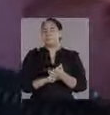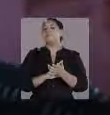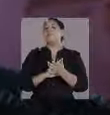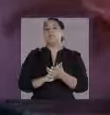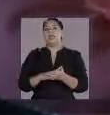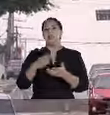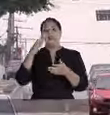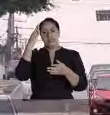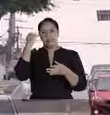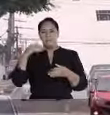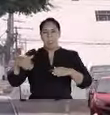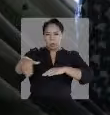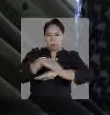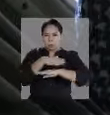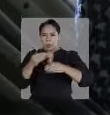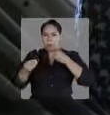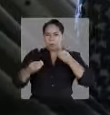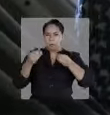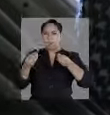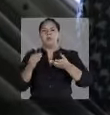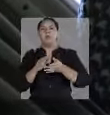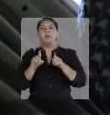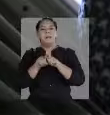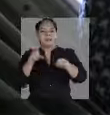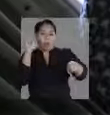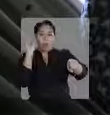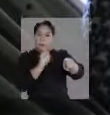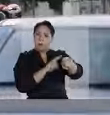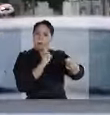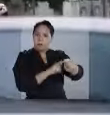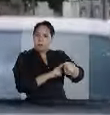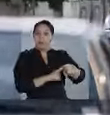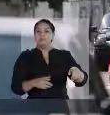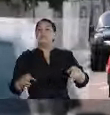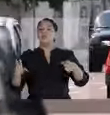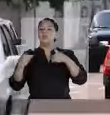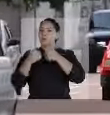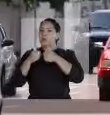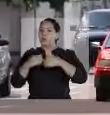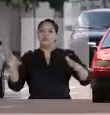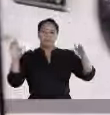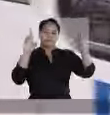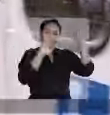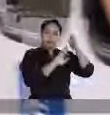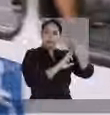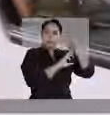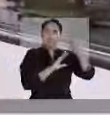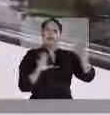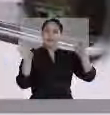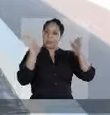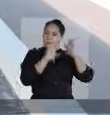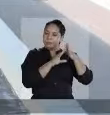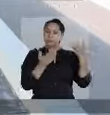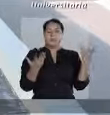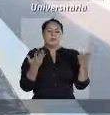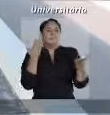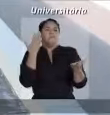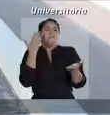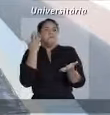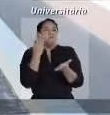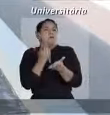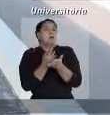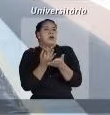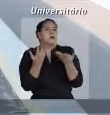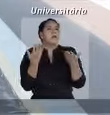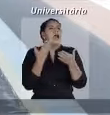informações, como itinerários, e também saberá a hora em que o ônibus estiver chegando ao ponto. Muitas vezes perde